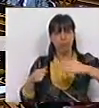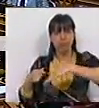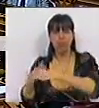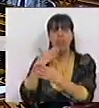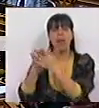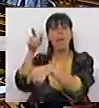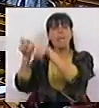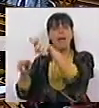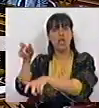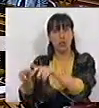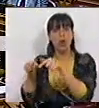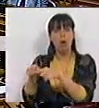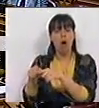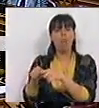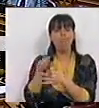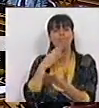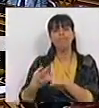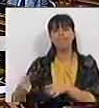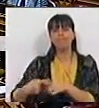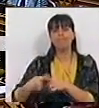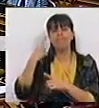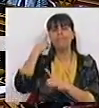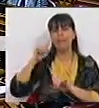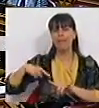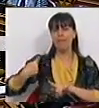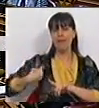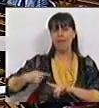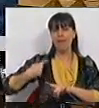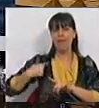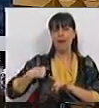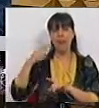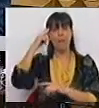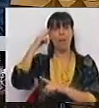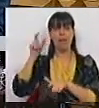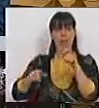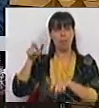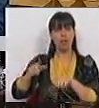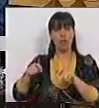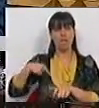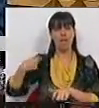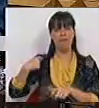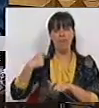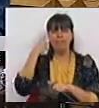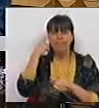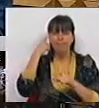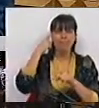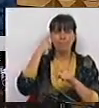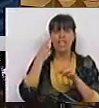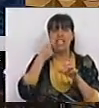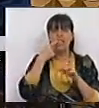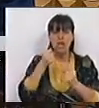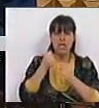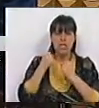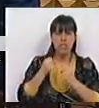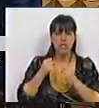as povoações agoçou o engenho e a arte dos madeirenses e, por entre a rocha